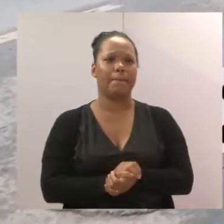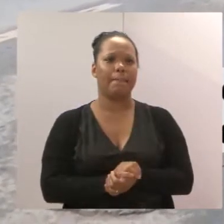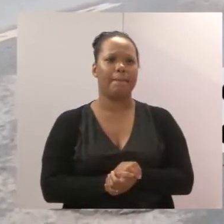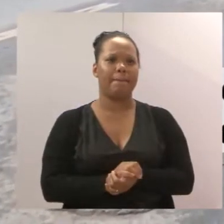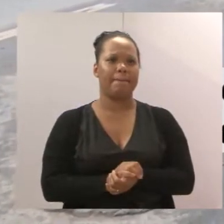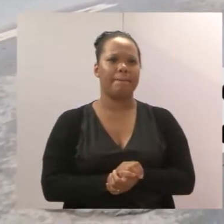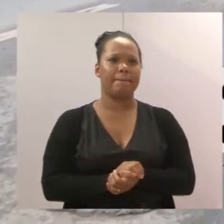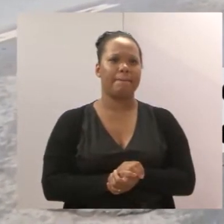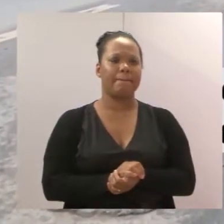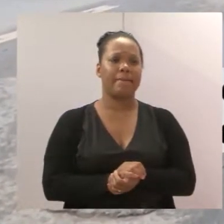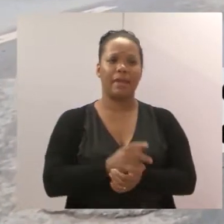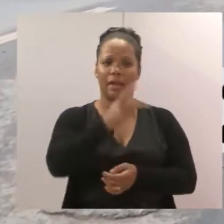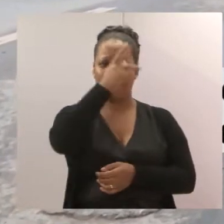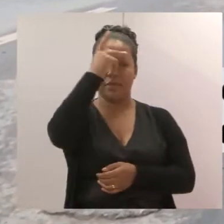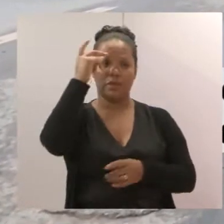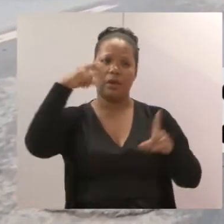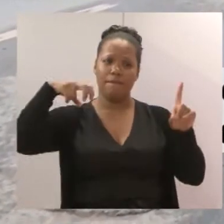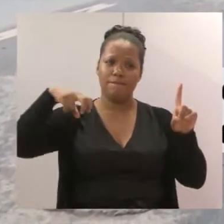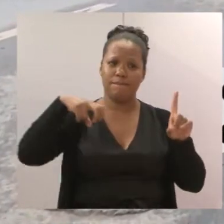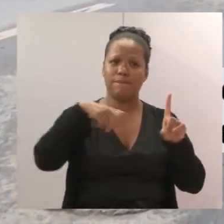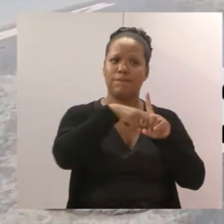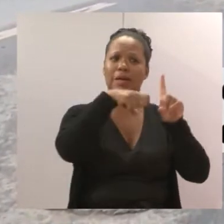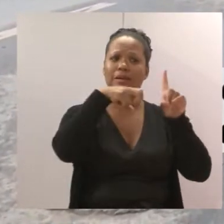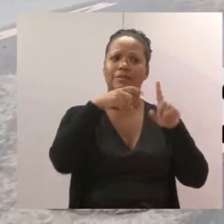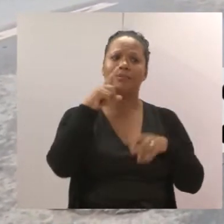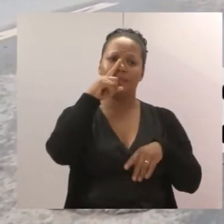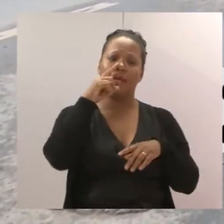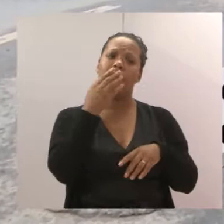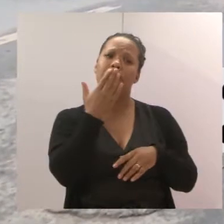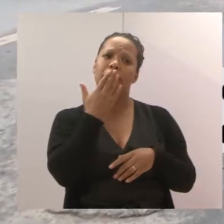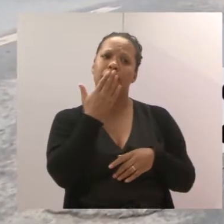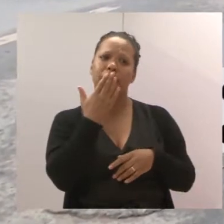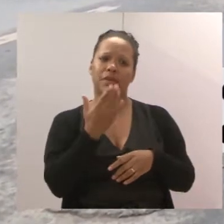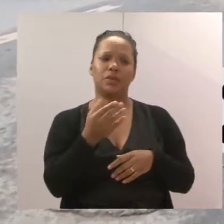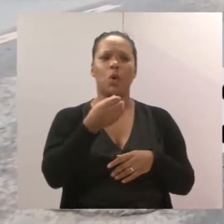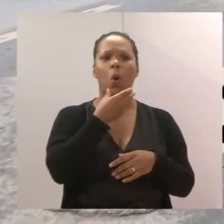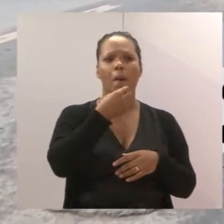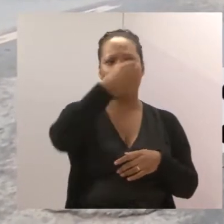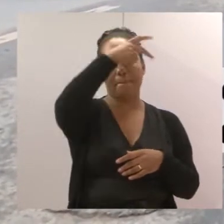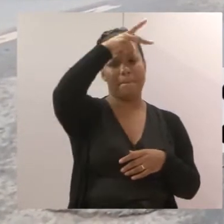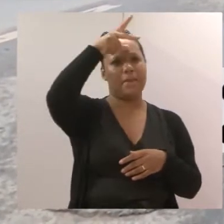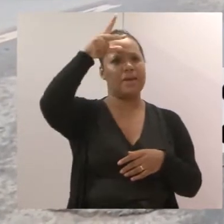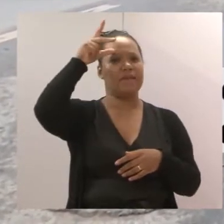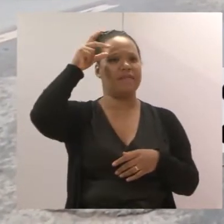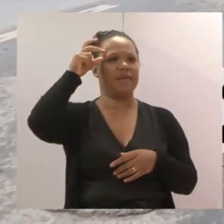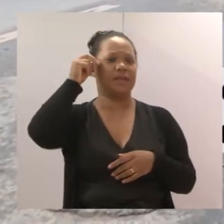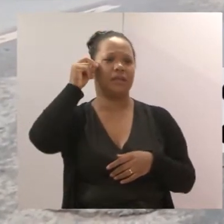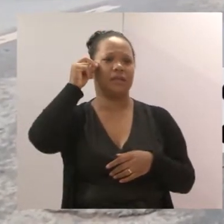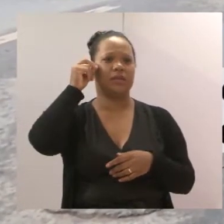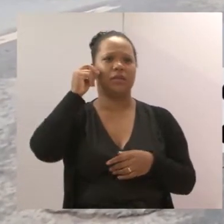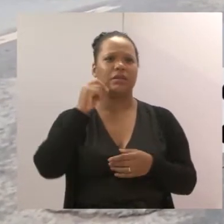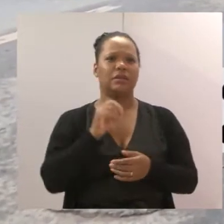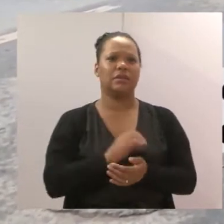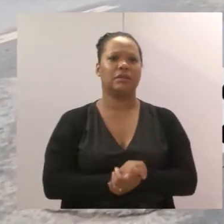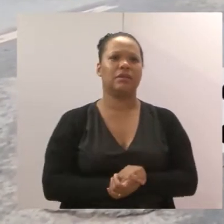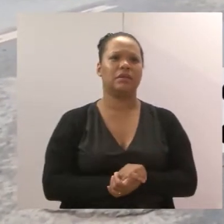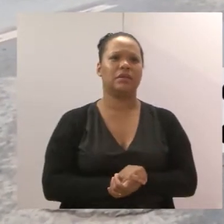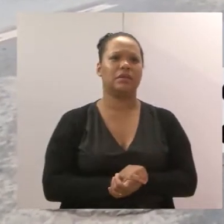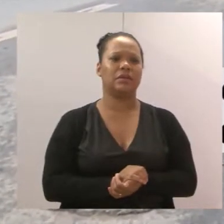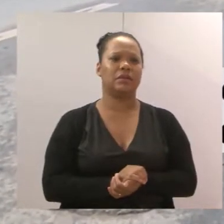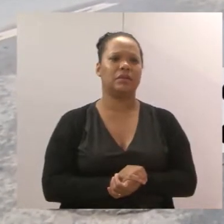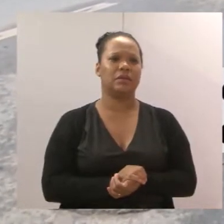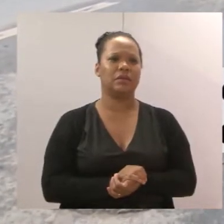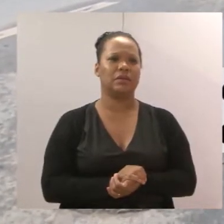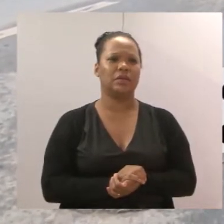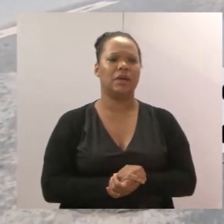uma carreta vai pegar alguém atravessando aqui. O que nós estamos pedindo? A gente está pedindo para o prefeito, alguém tomar uma atitude para pôr uma sinalização para nós melhor